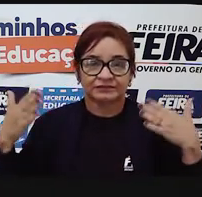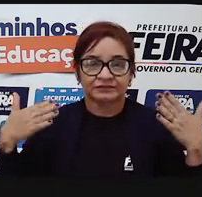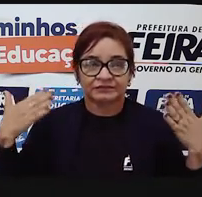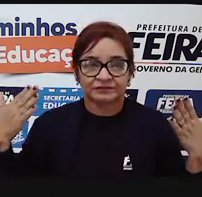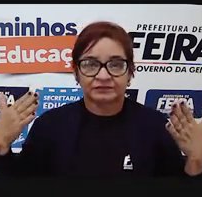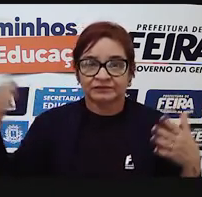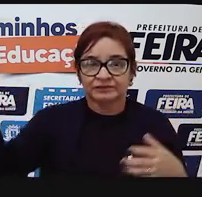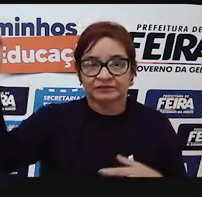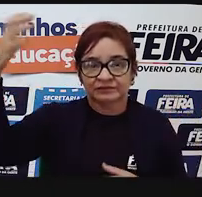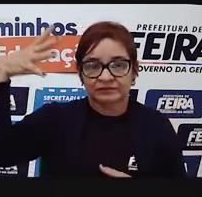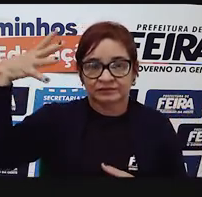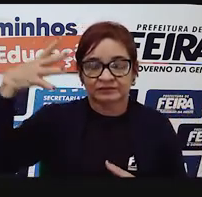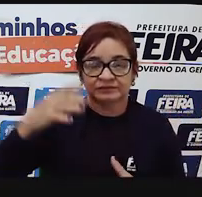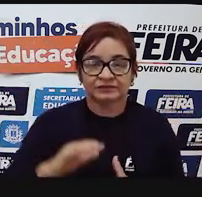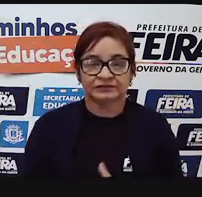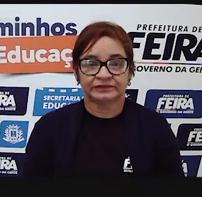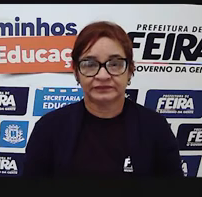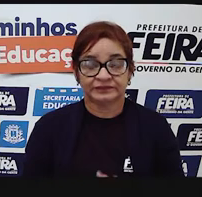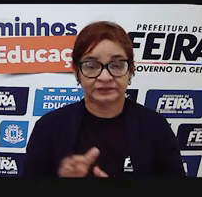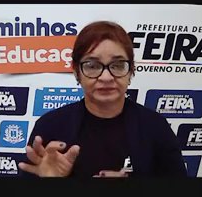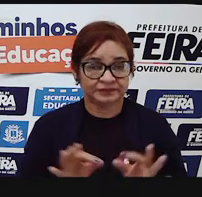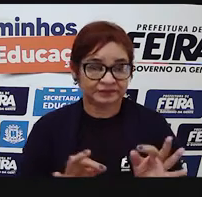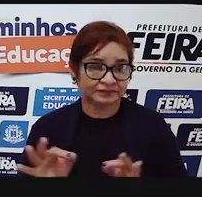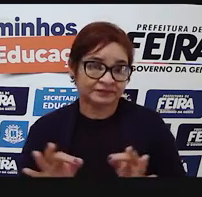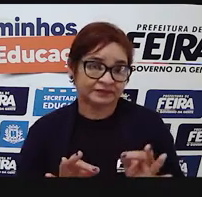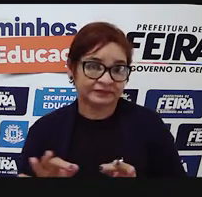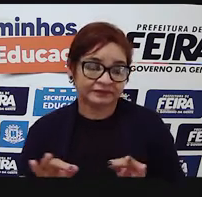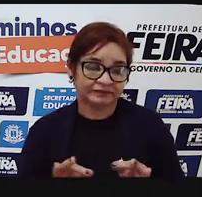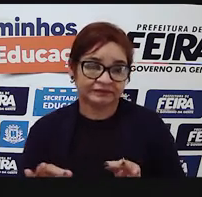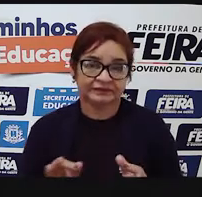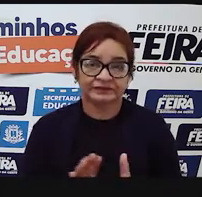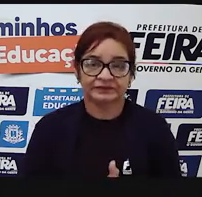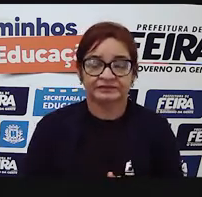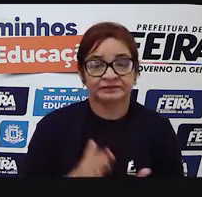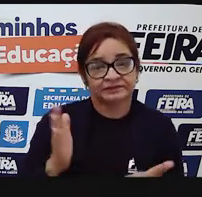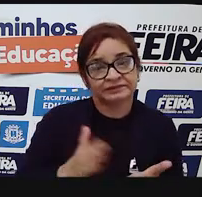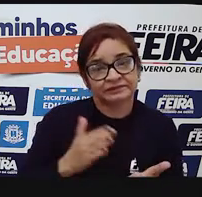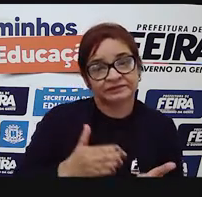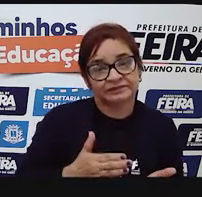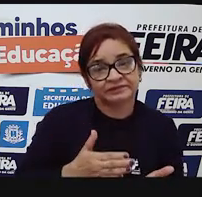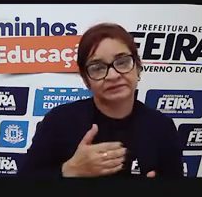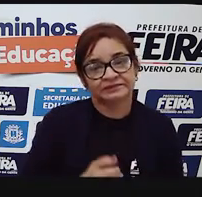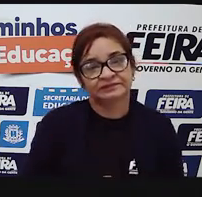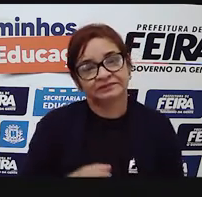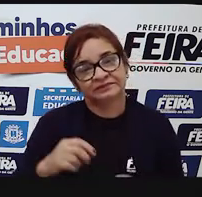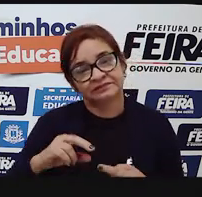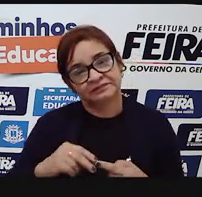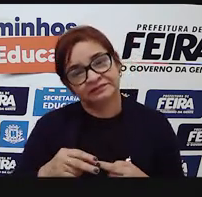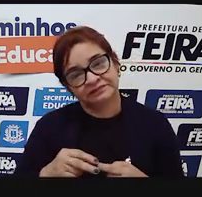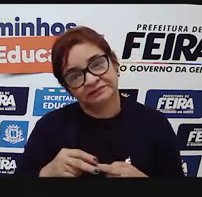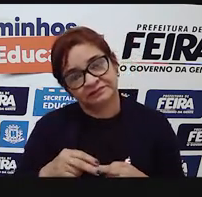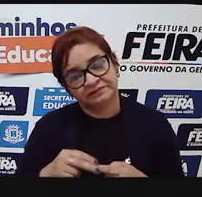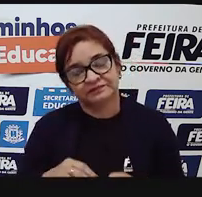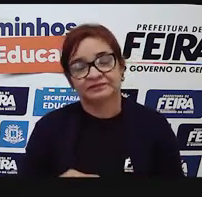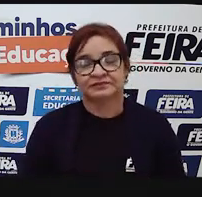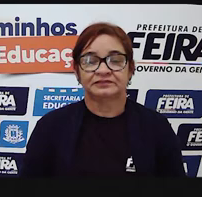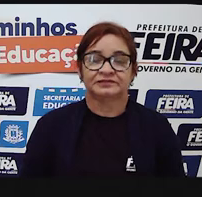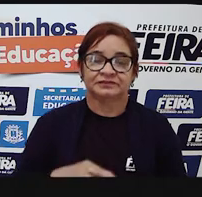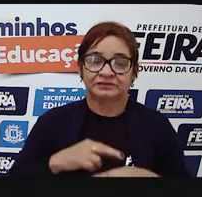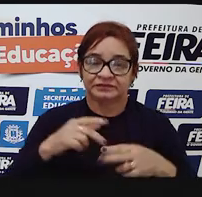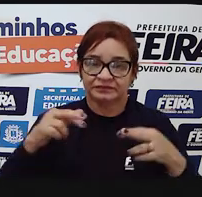boa iluminação. Organize todo o seu material, caderno, lápis, caneta, apontador, dentre outros.